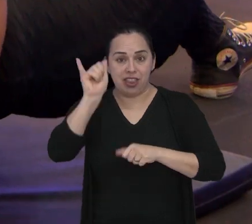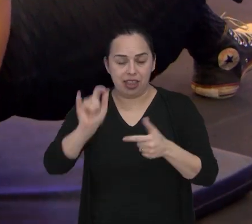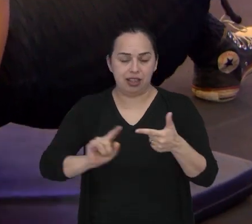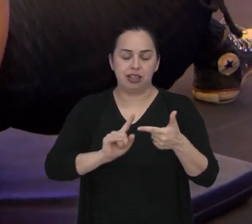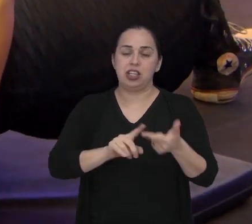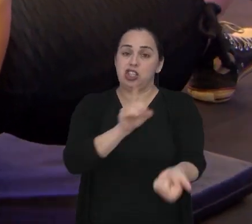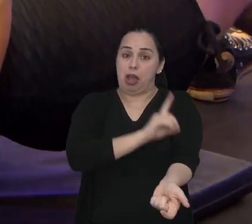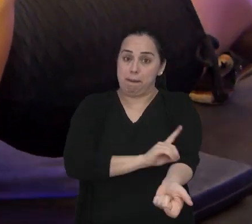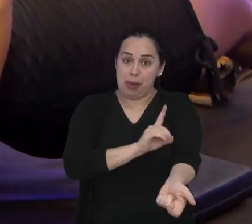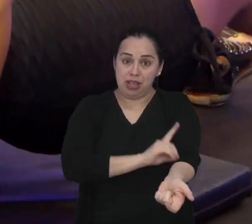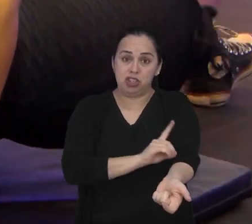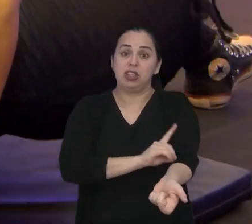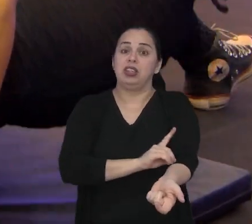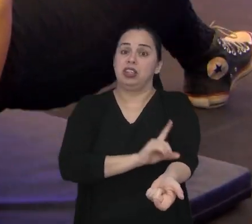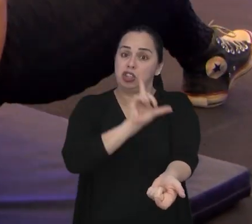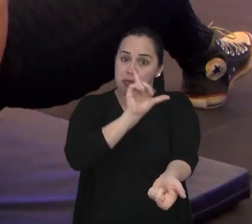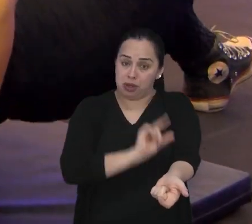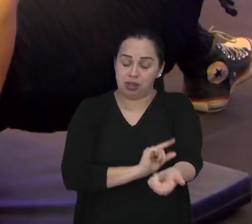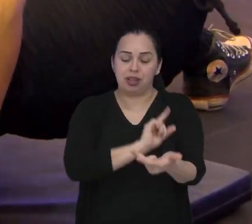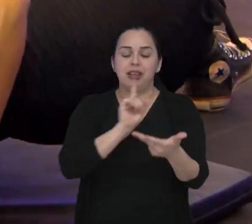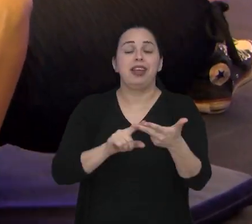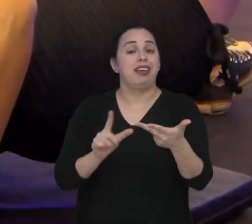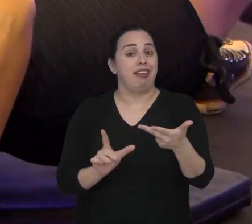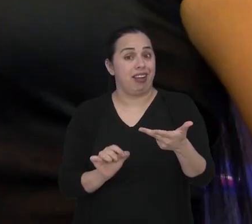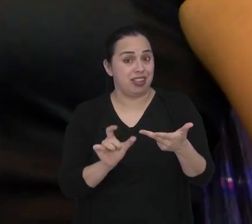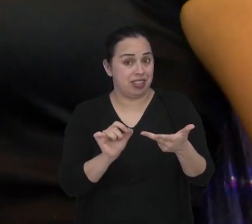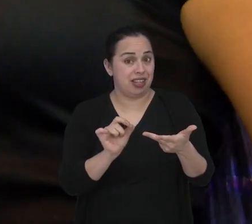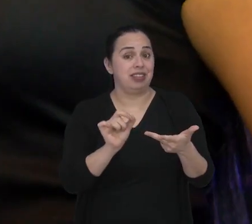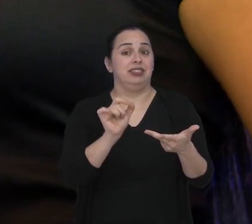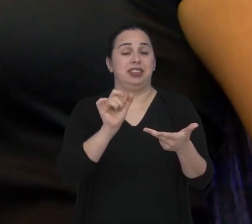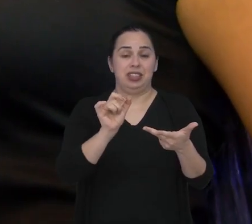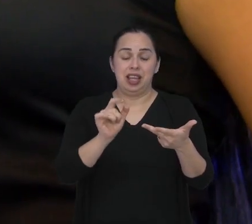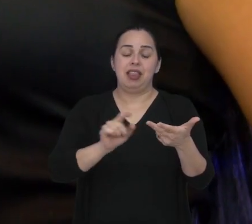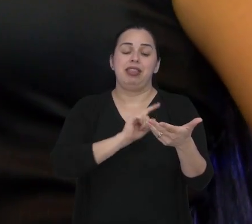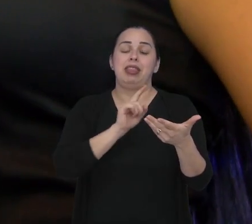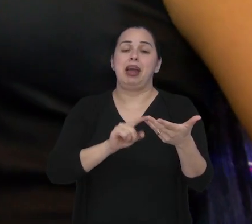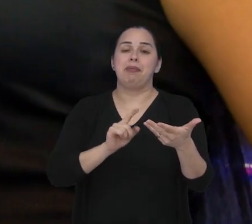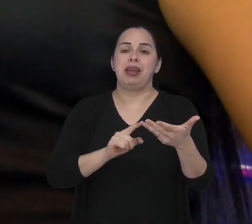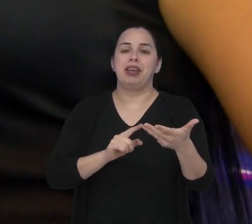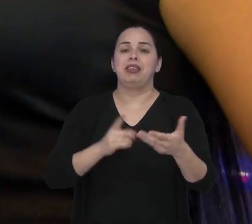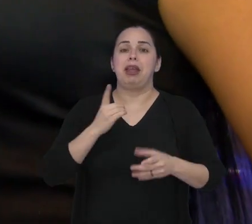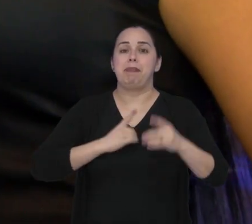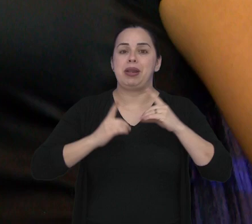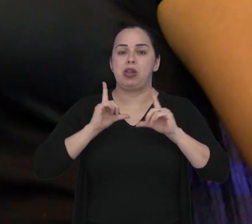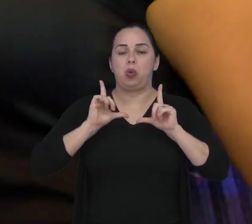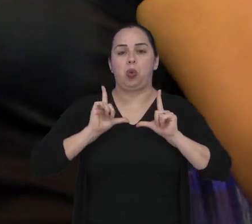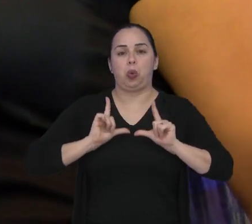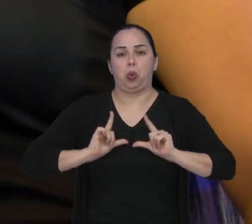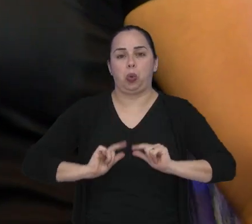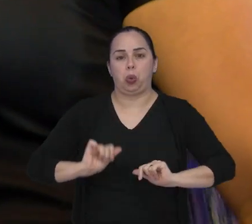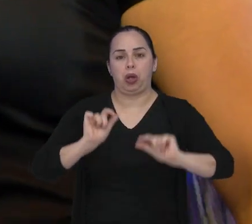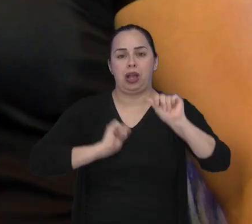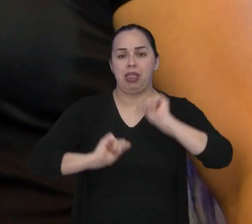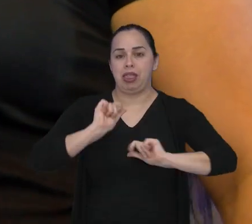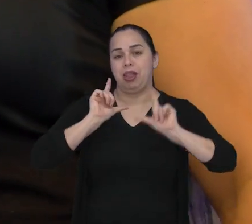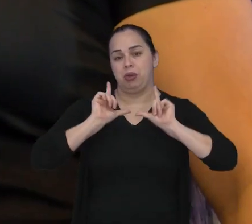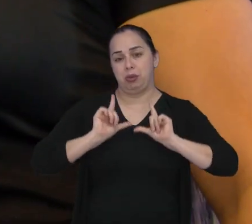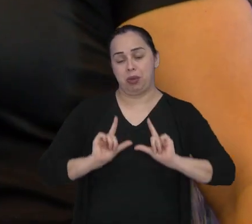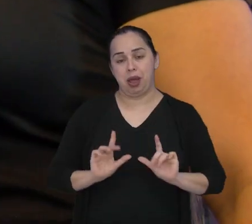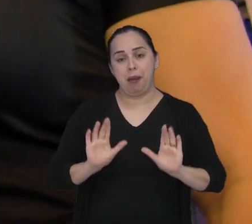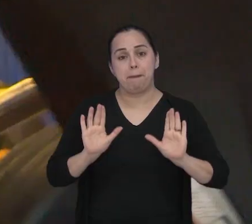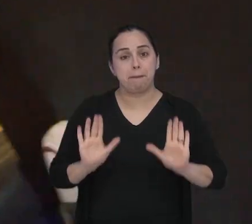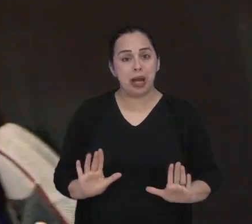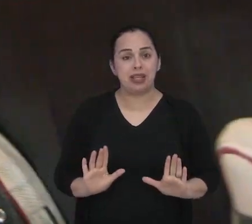doenças cardiovasculares, diabetes, diferentes tipos de câncer, além de amenizar sintomas de depressão e